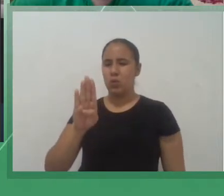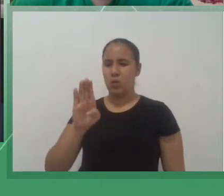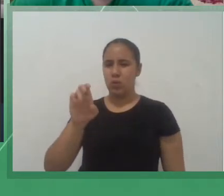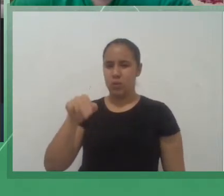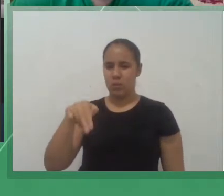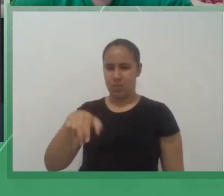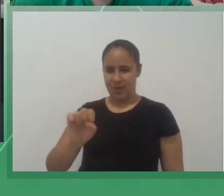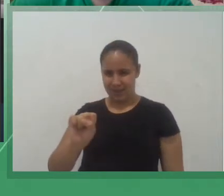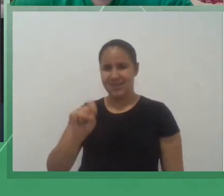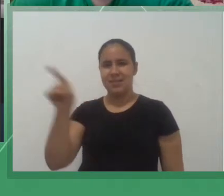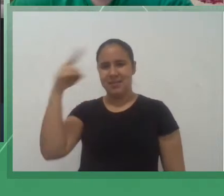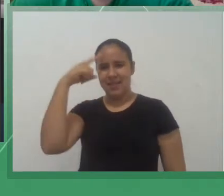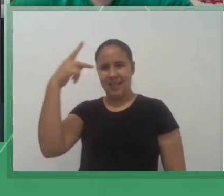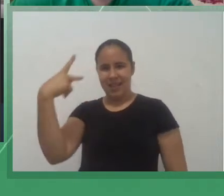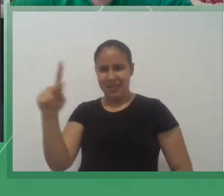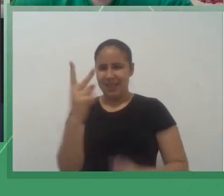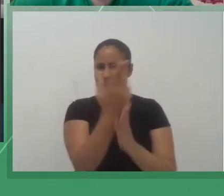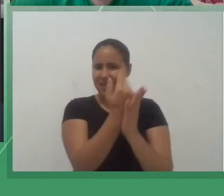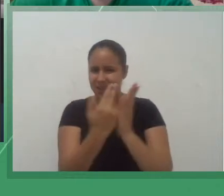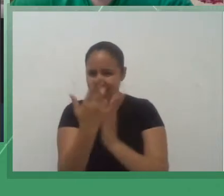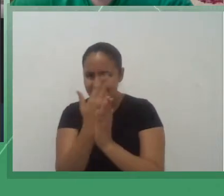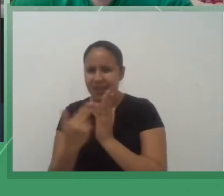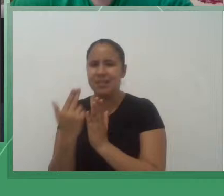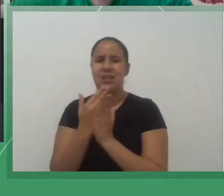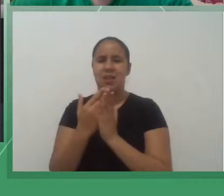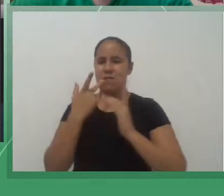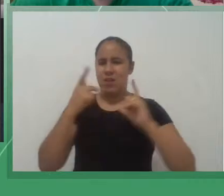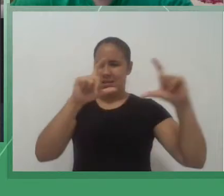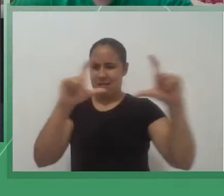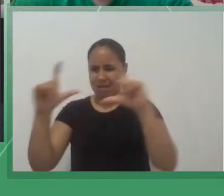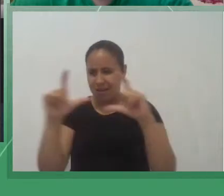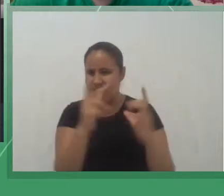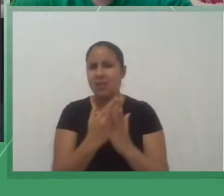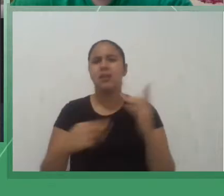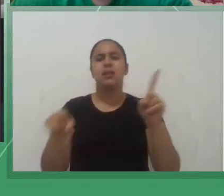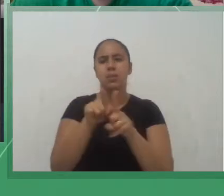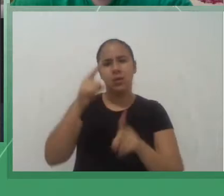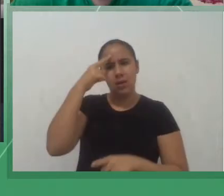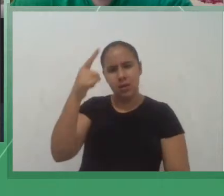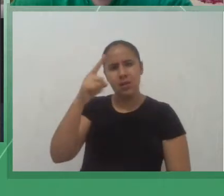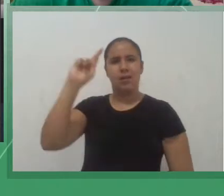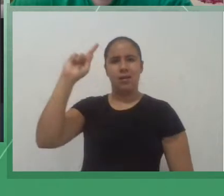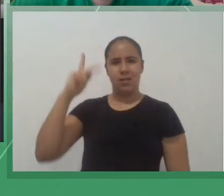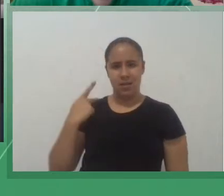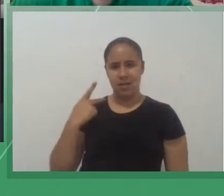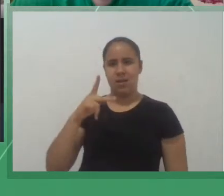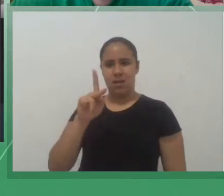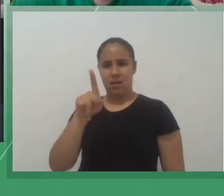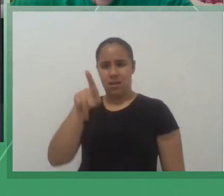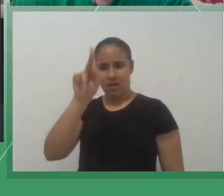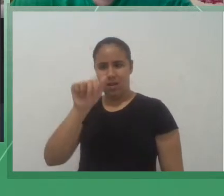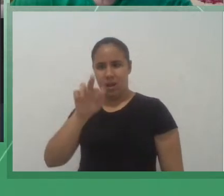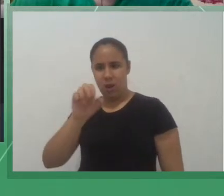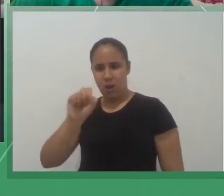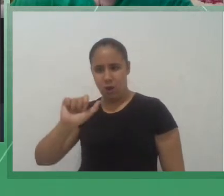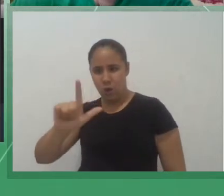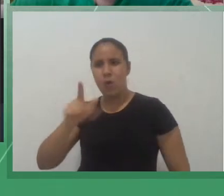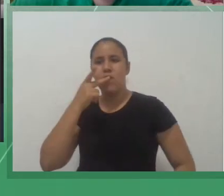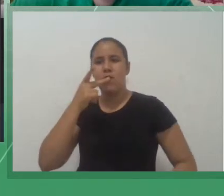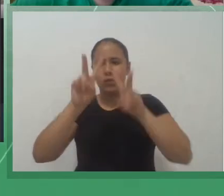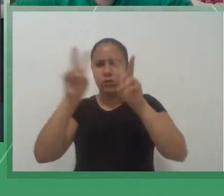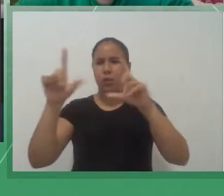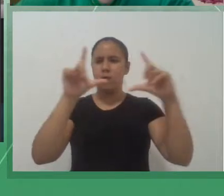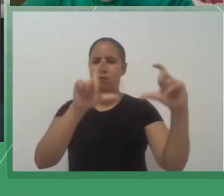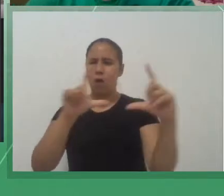e também a apresentação da Carol que falou sobre o uso de fotografia para surdos então são temas que eu não tinha pensado ainda